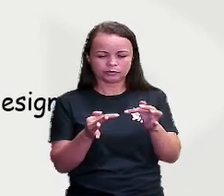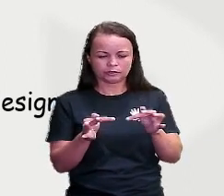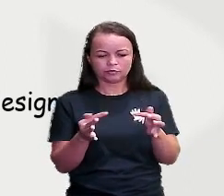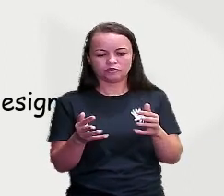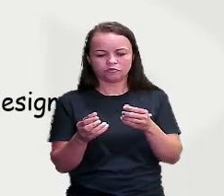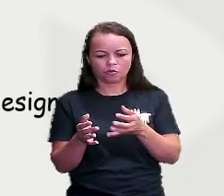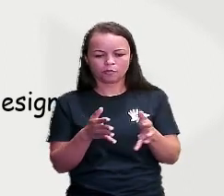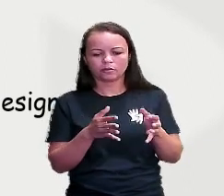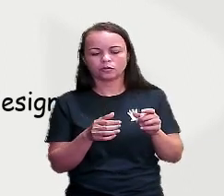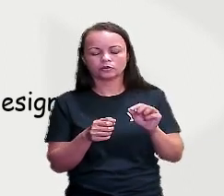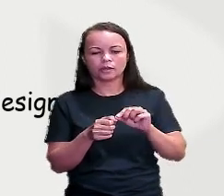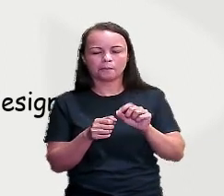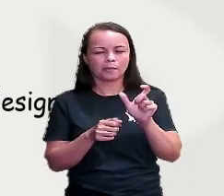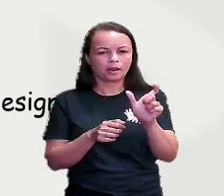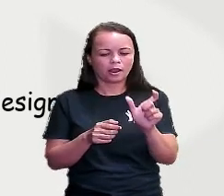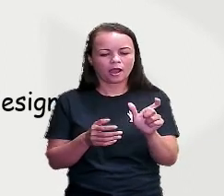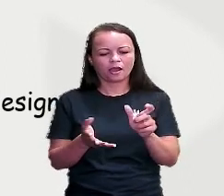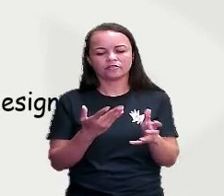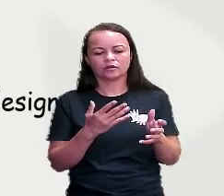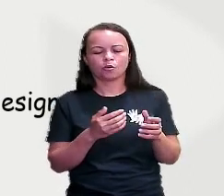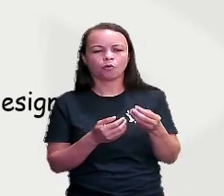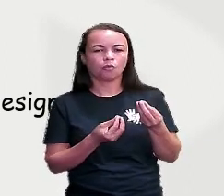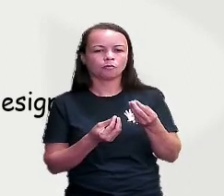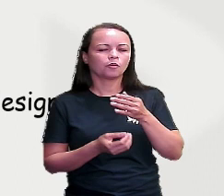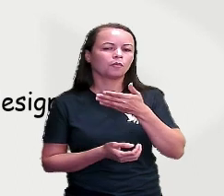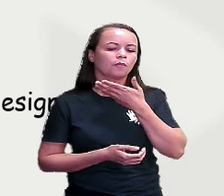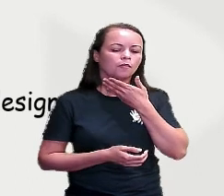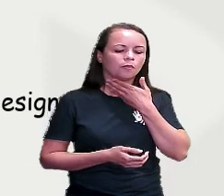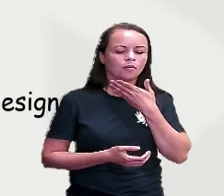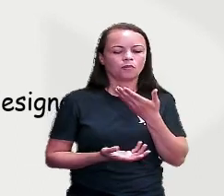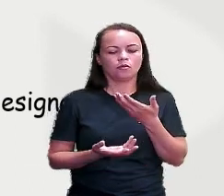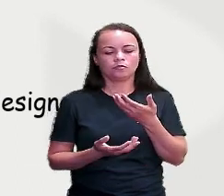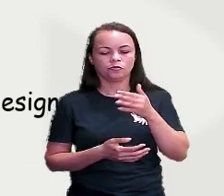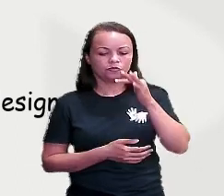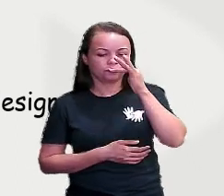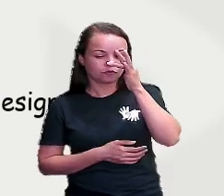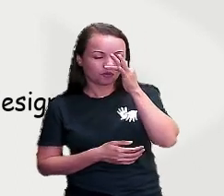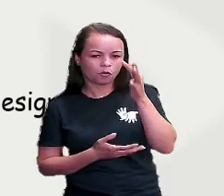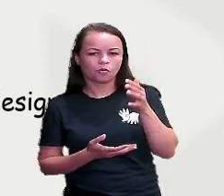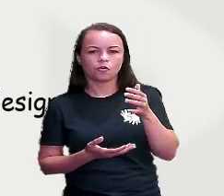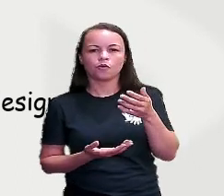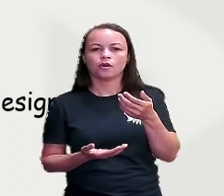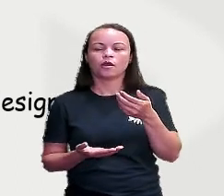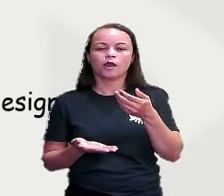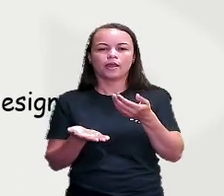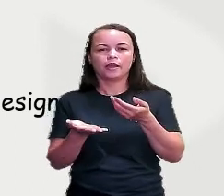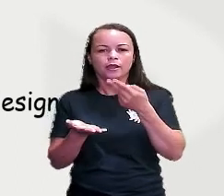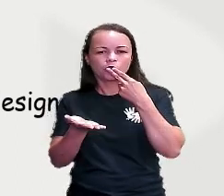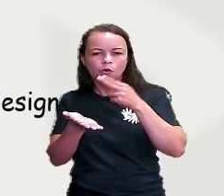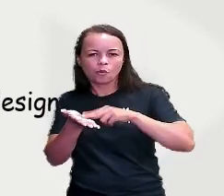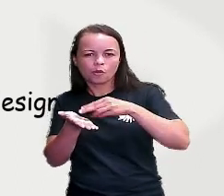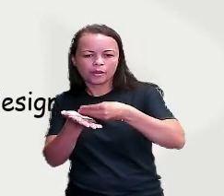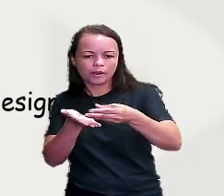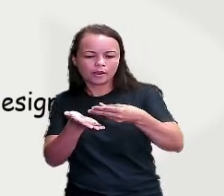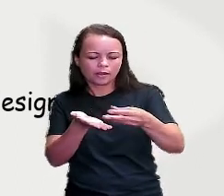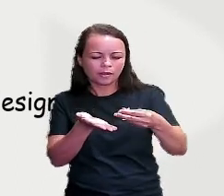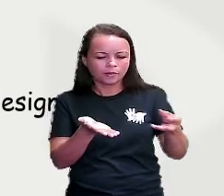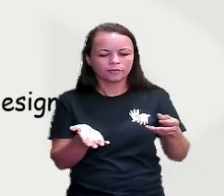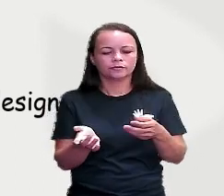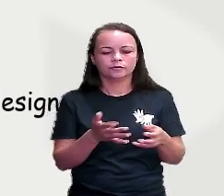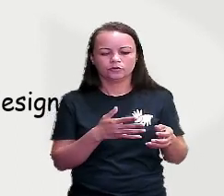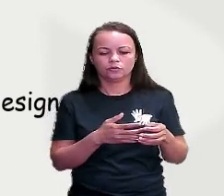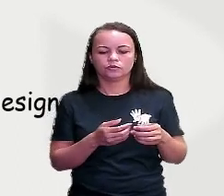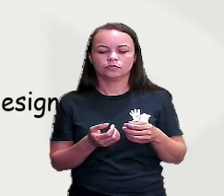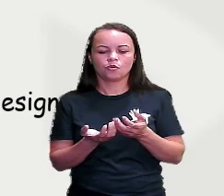palavra. Então, pombo, flor, correio, couve. Já o composto é formado por mais de um radical. Quando eu junto,